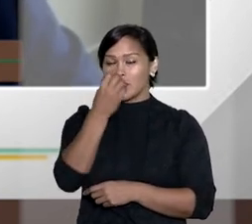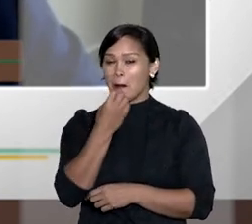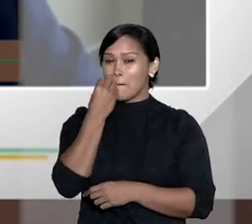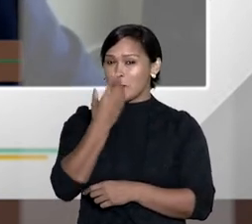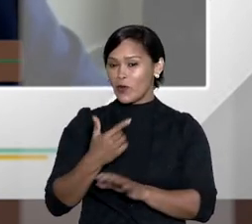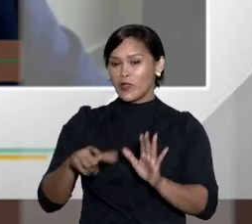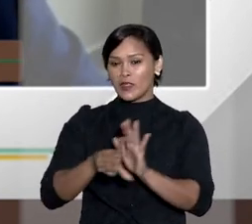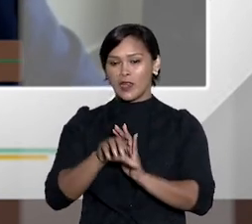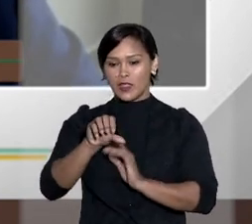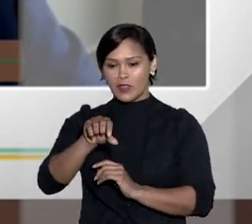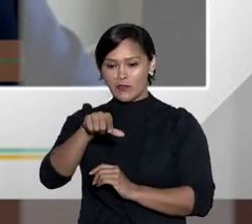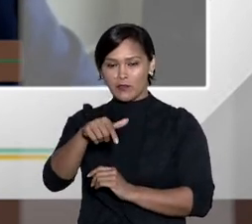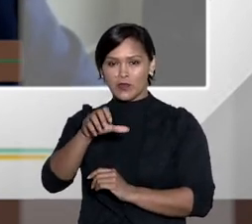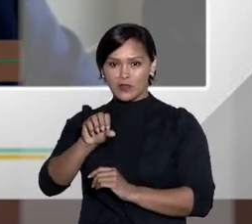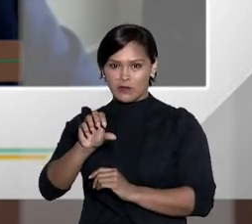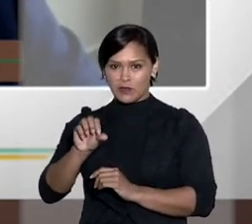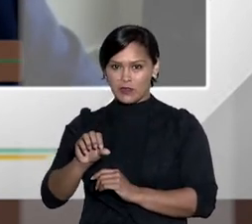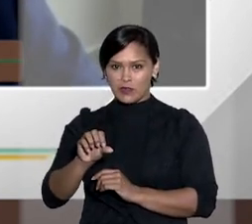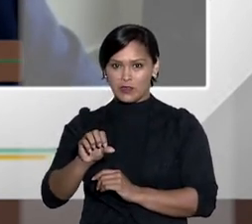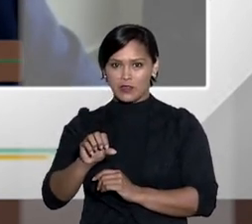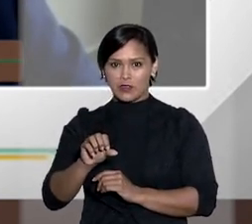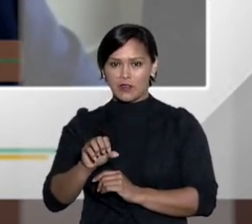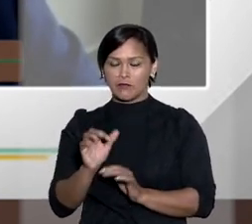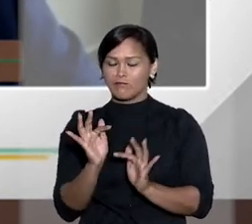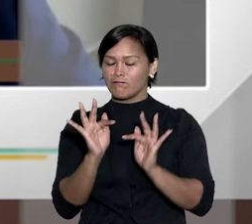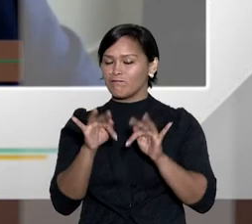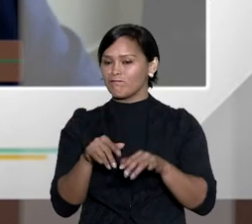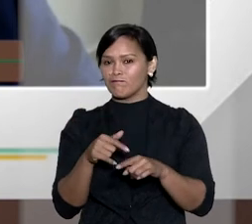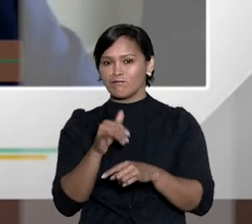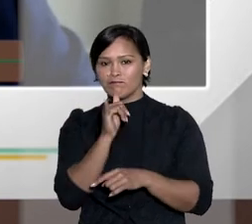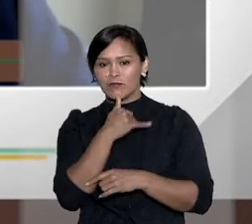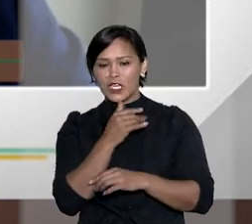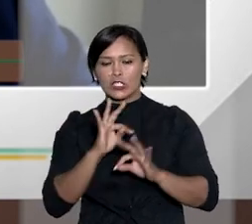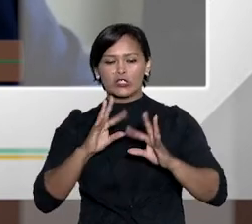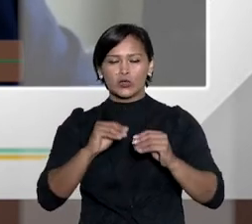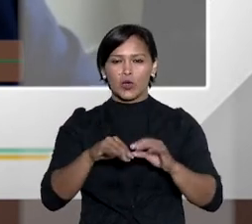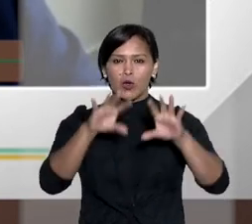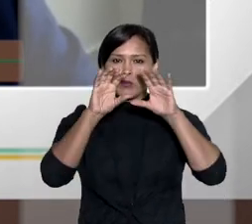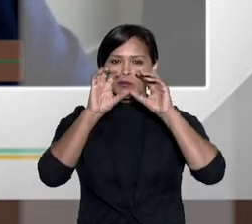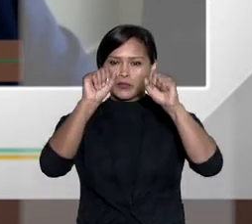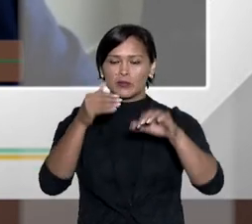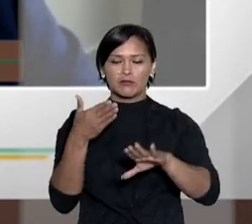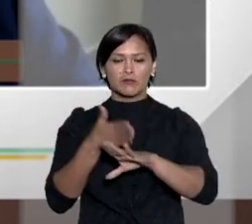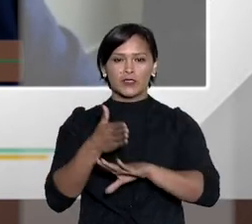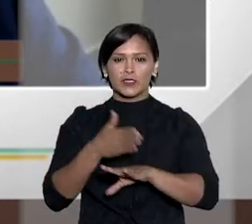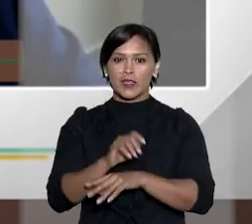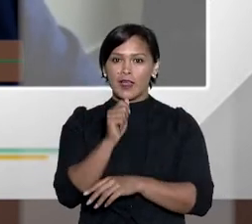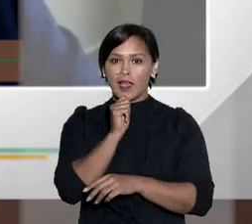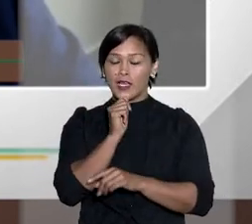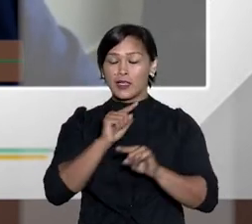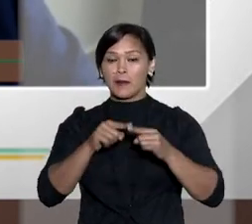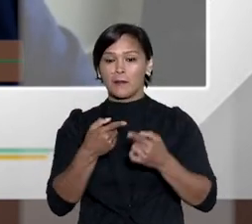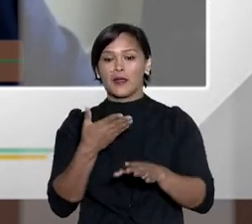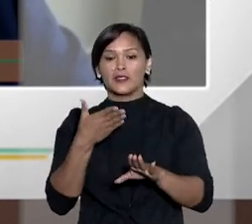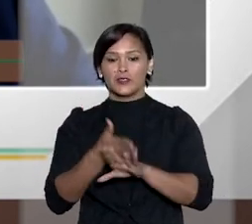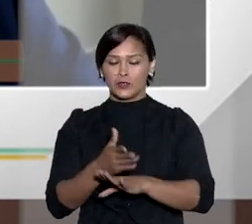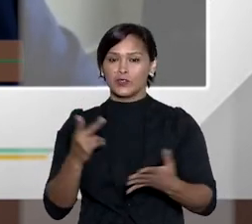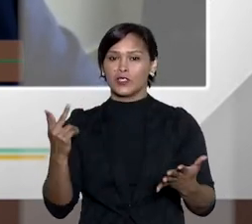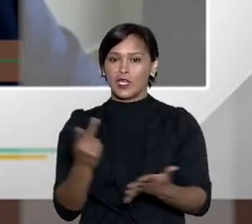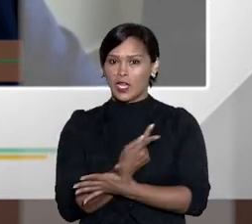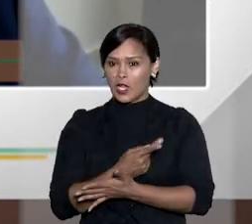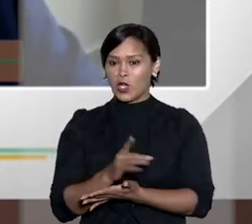Essa foi uma ideia muito boa da lei de 1999. Infelizmente, nem todos os tribunais a implantaram ainda,